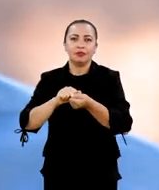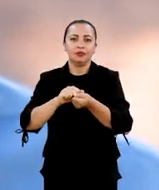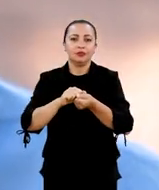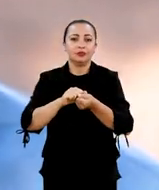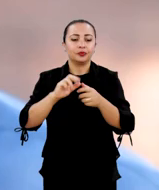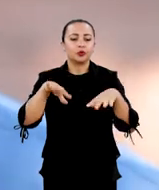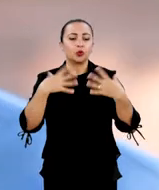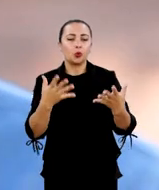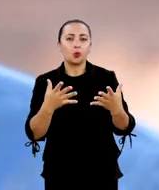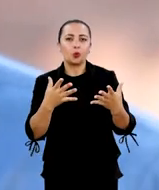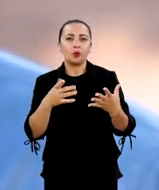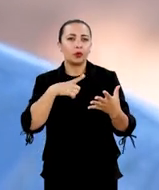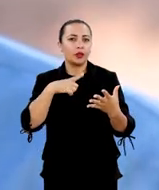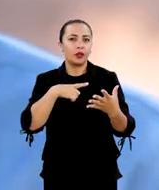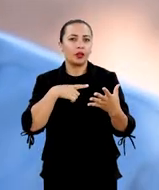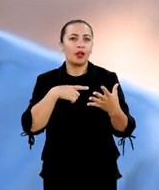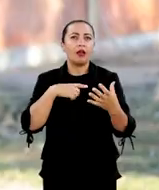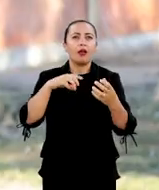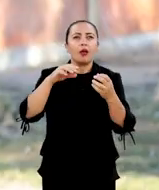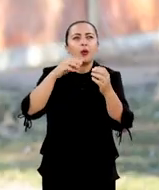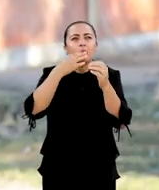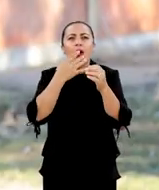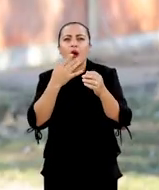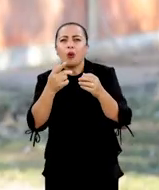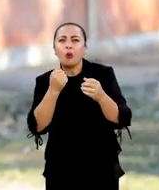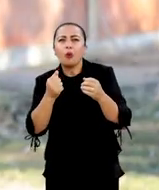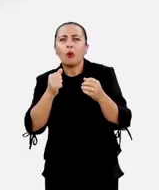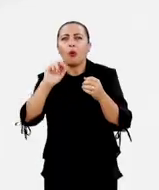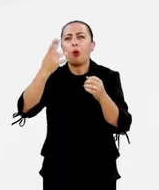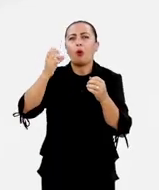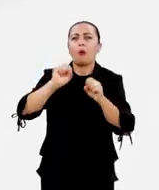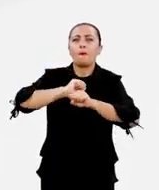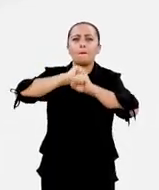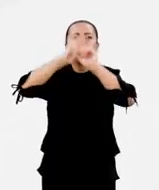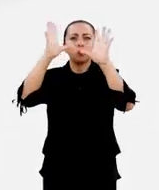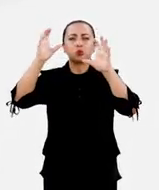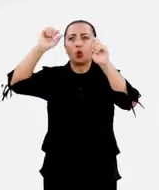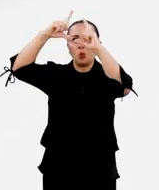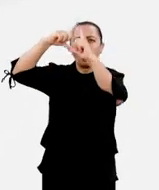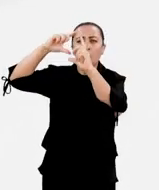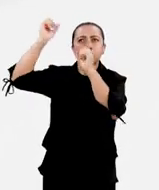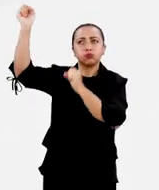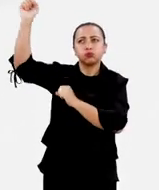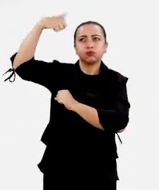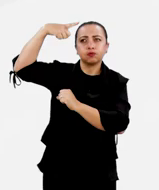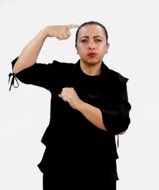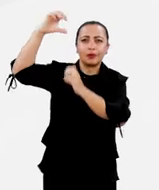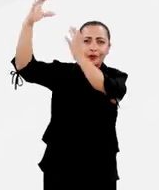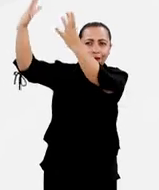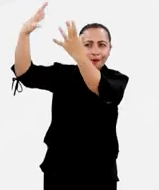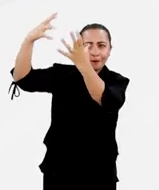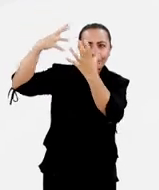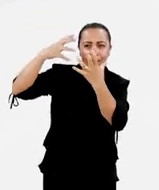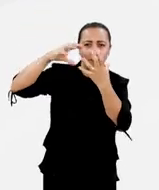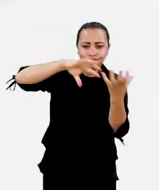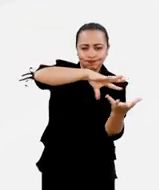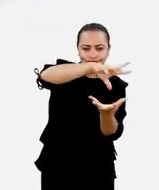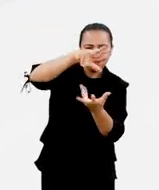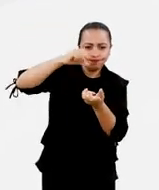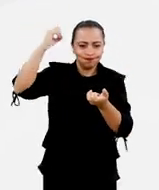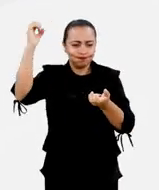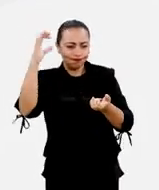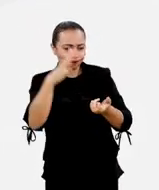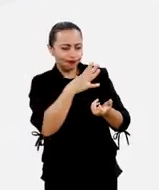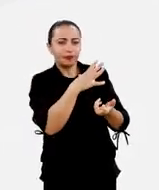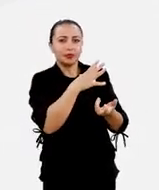Terra. Então, quando tem uma mancha solar, uma explosão solar que vem em direção ao nosso campo,